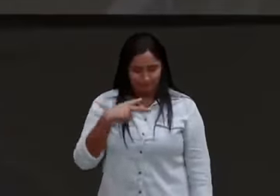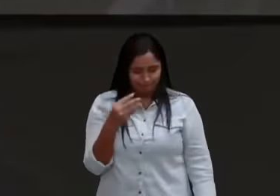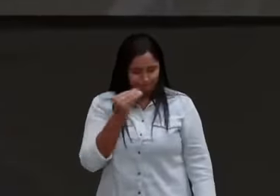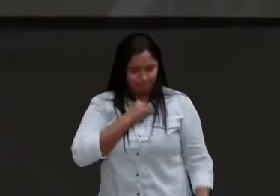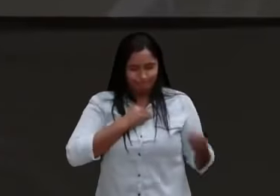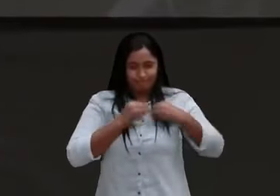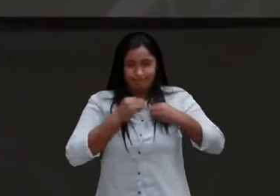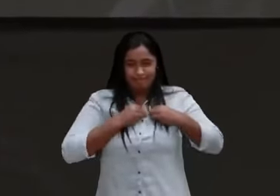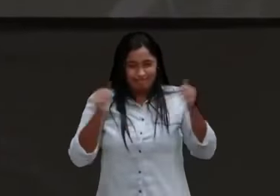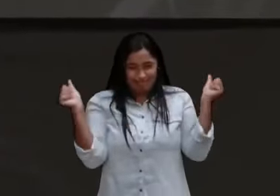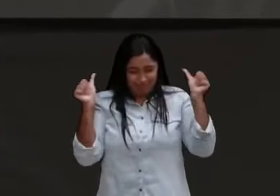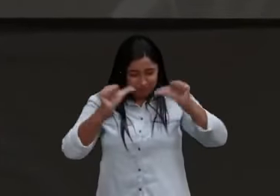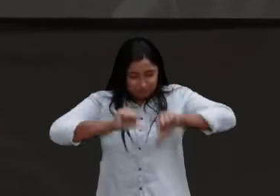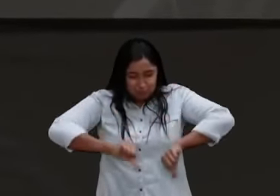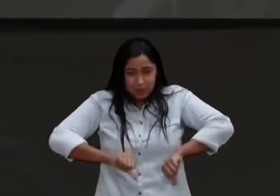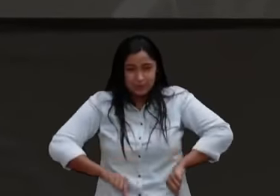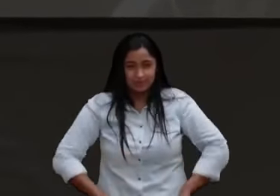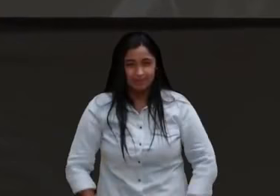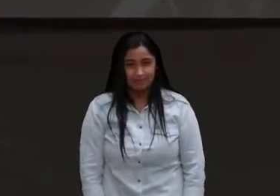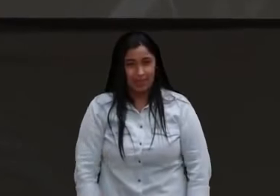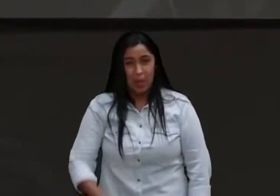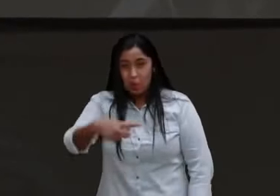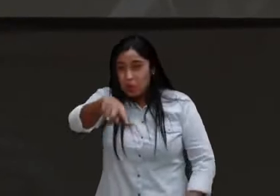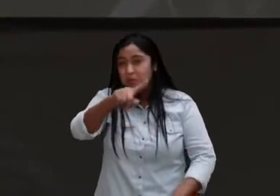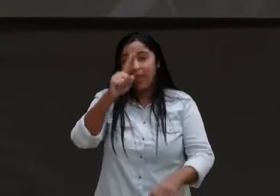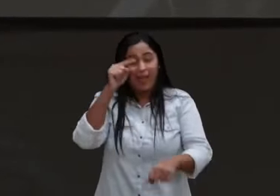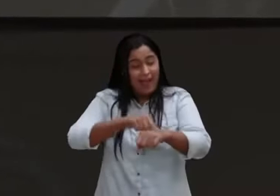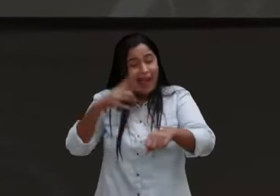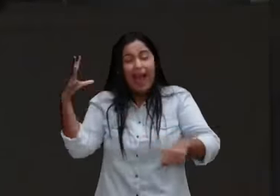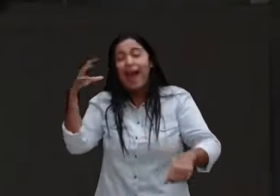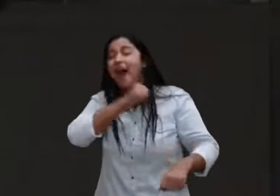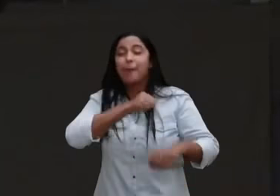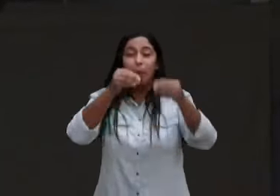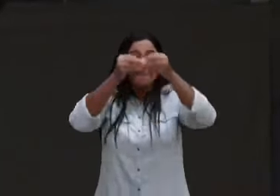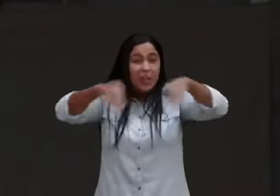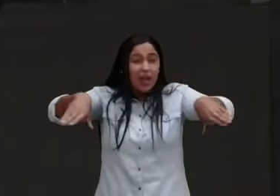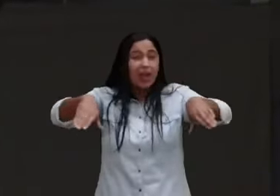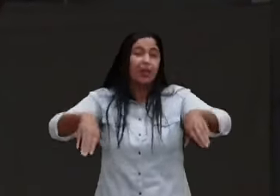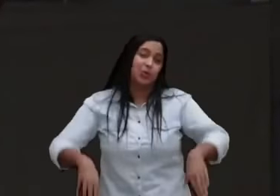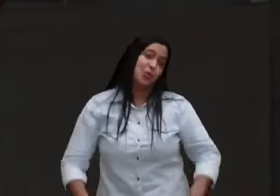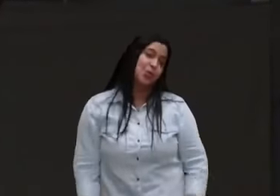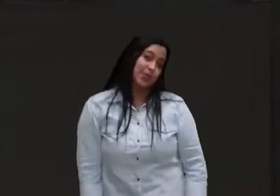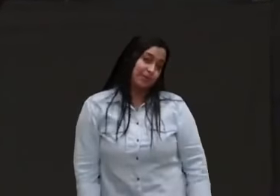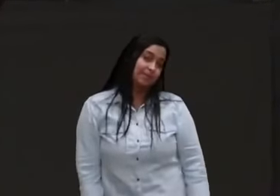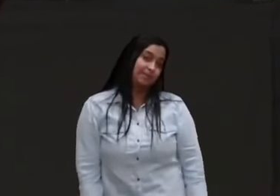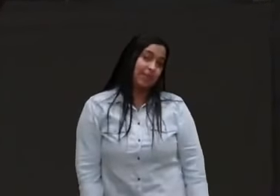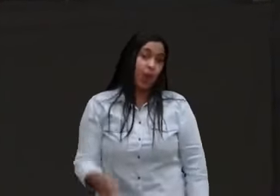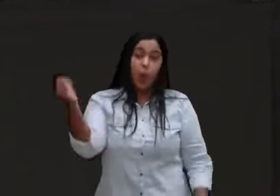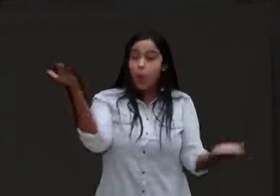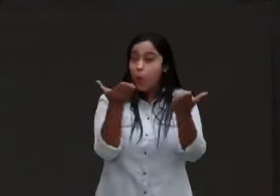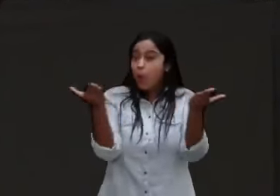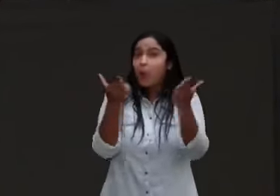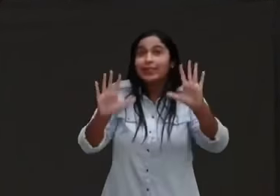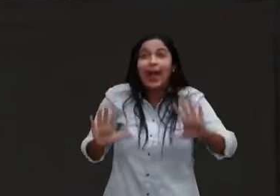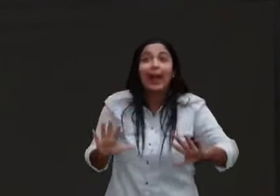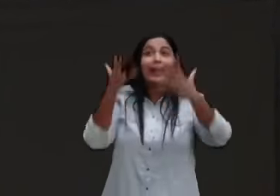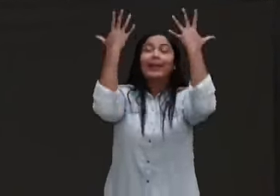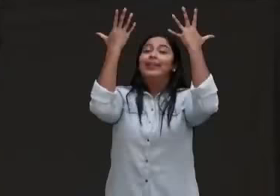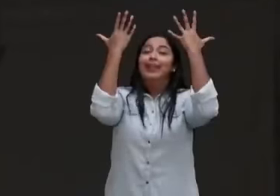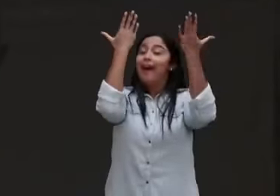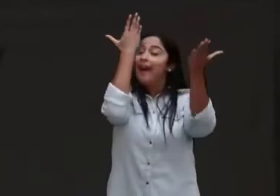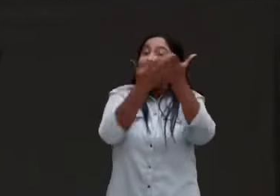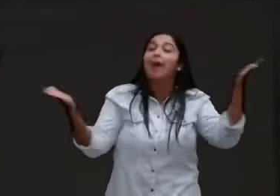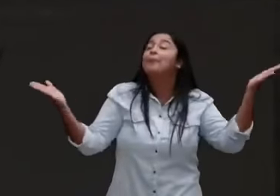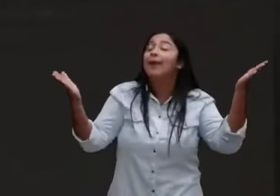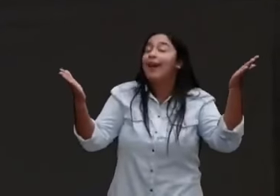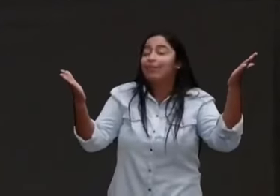Basta uma ligação, para a alegria, de hoje de manhã, acabar, e a tristeza, que você nunca imaginou chegar, assim